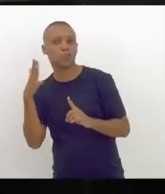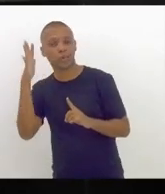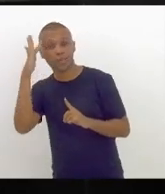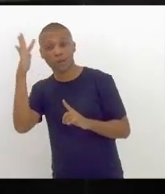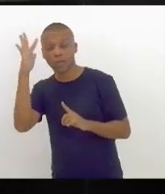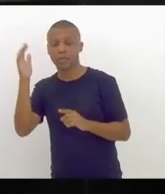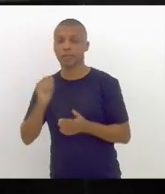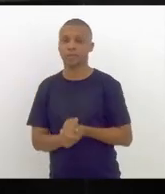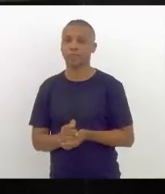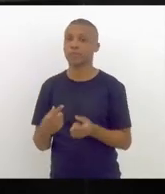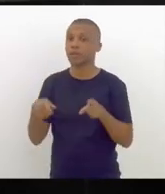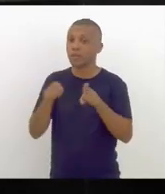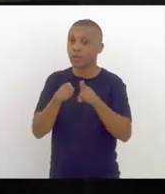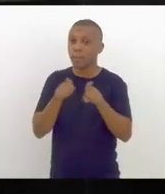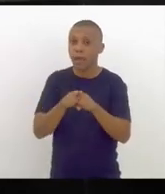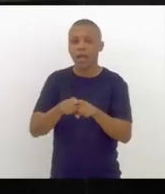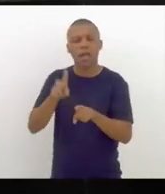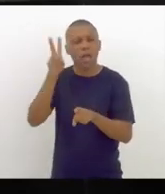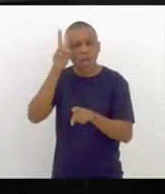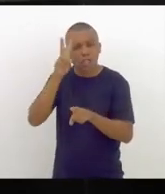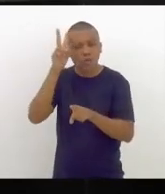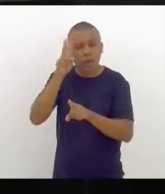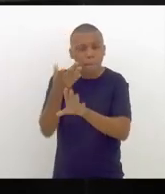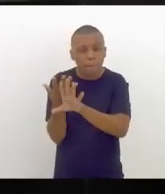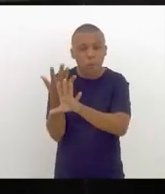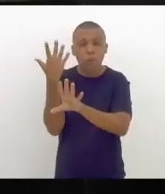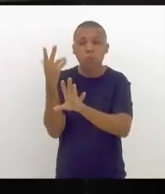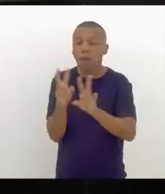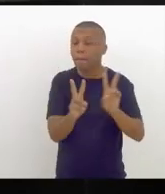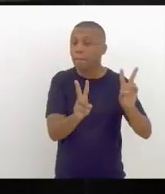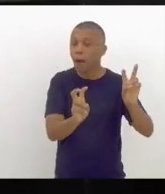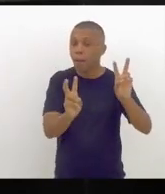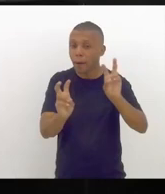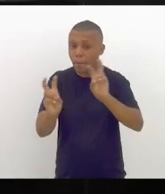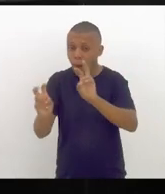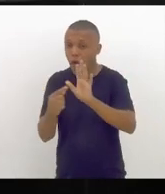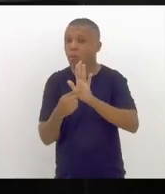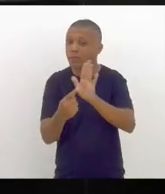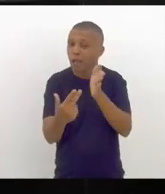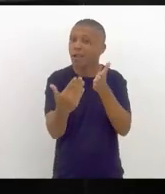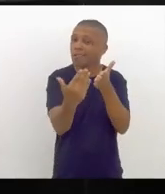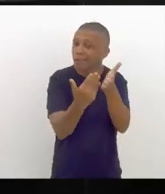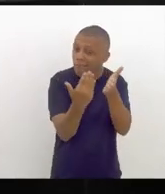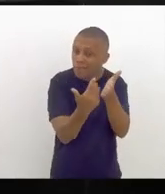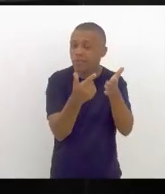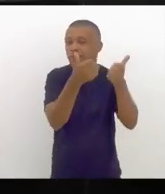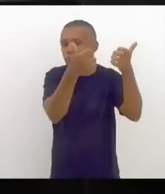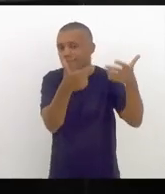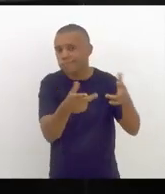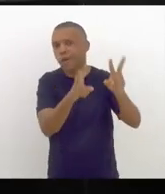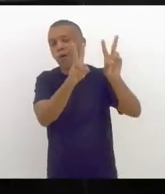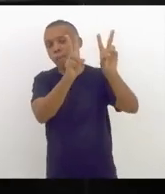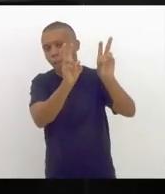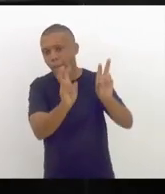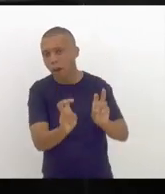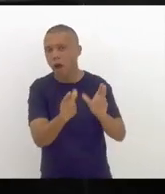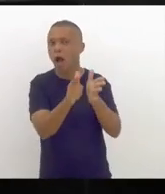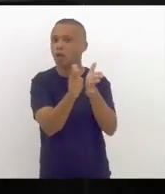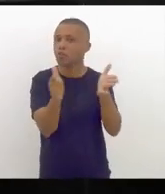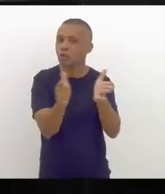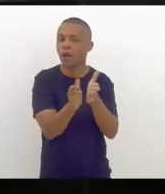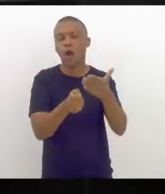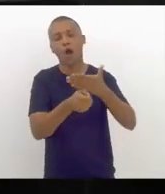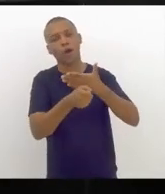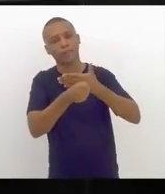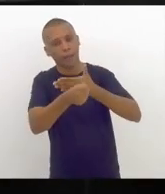também histórias como essa, mencionadas aqui, que eu trouxe à baila, de matérias jornalísticas que